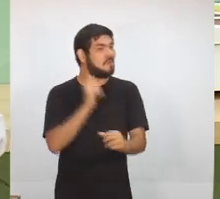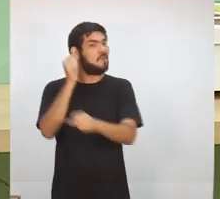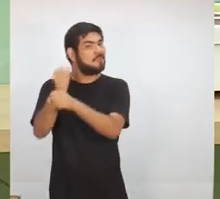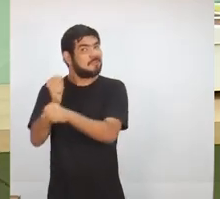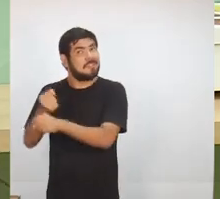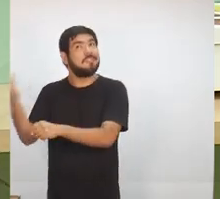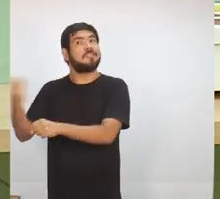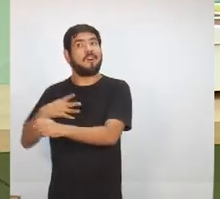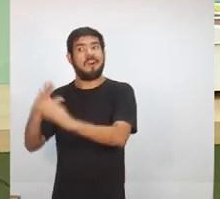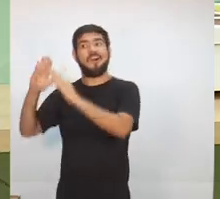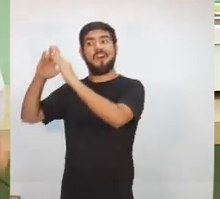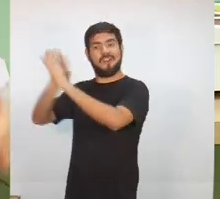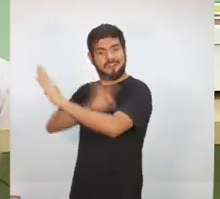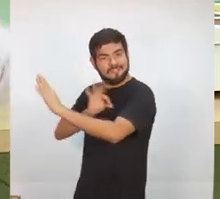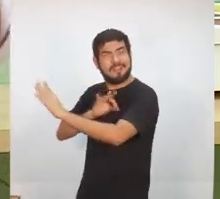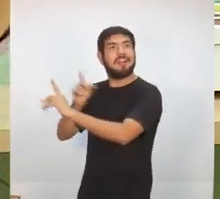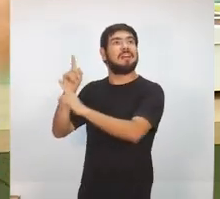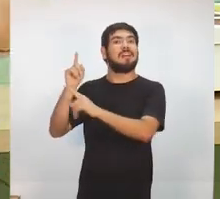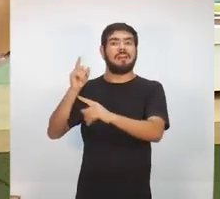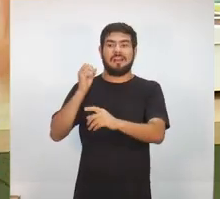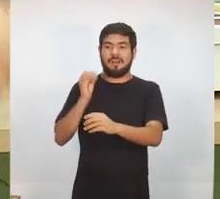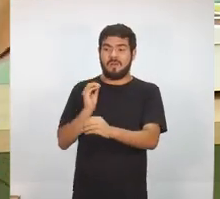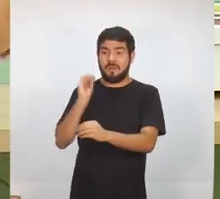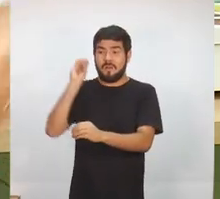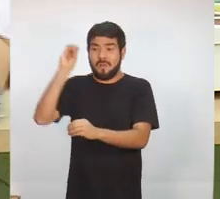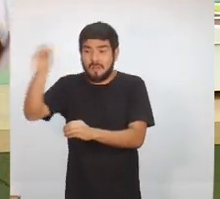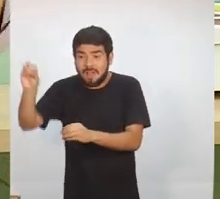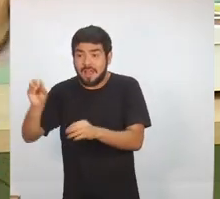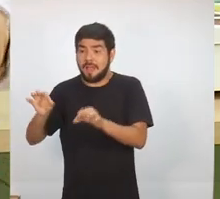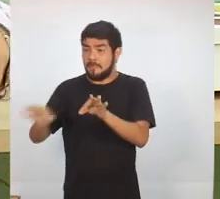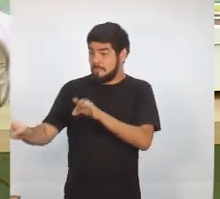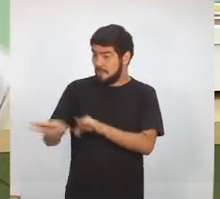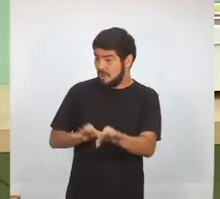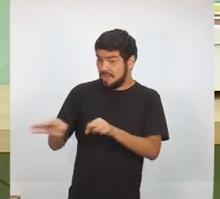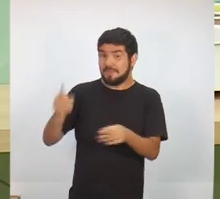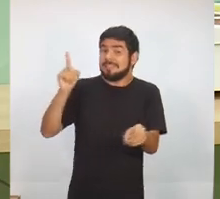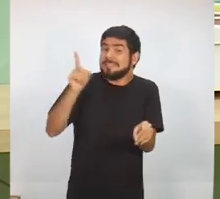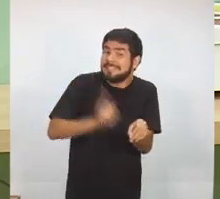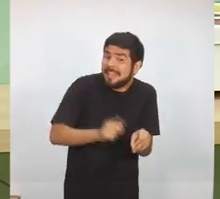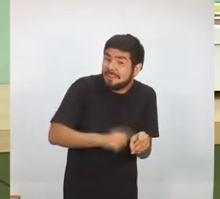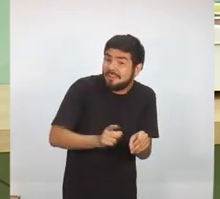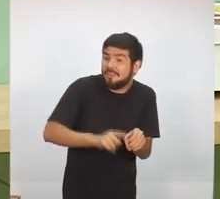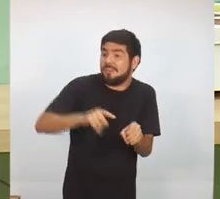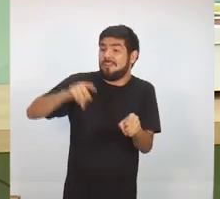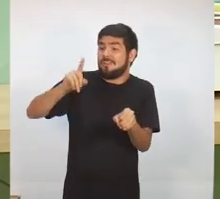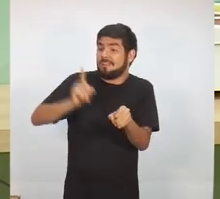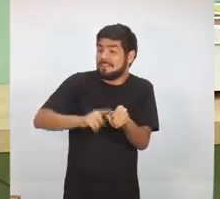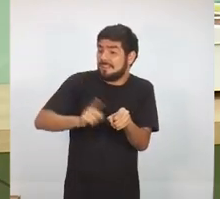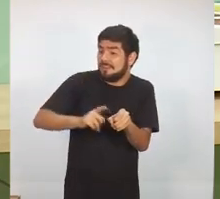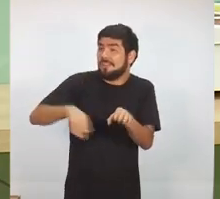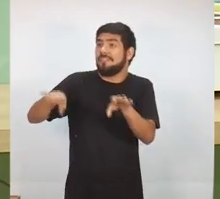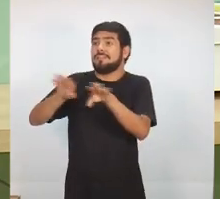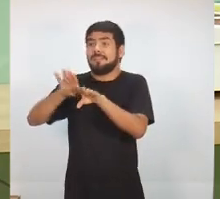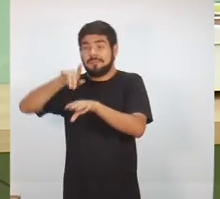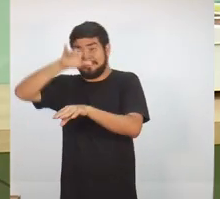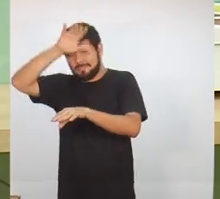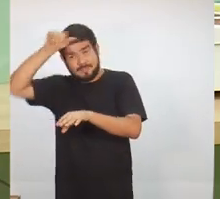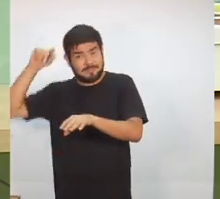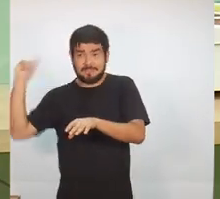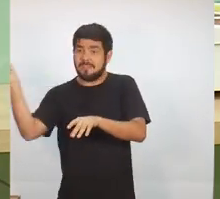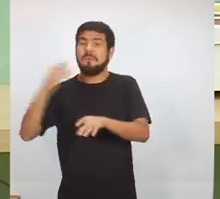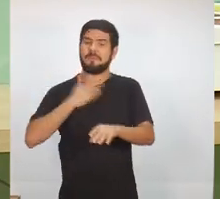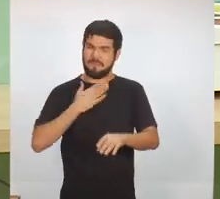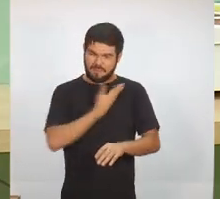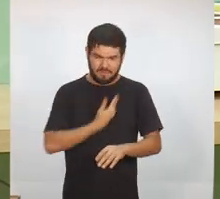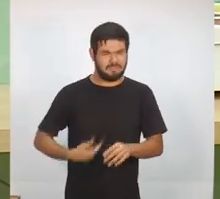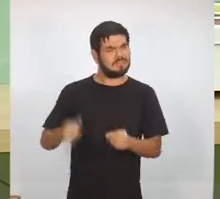novas delegacias é atividade de fim. Colocar e implantar os programas no interior do estado do Amazonas é atividade de fim. E o meu governo fez isso.